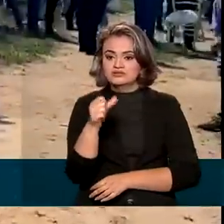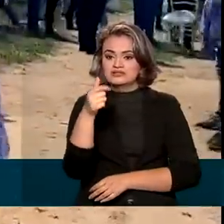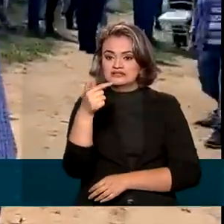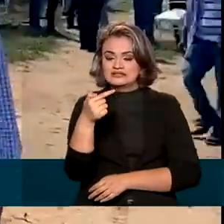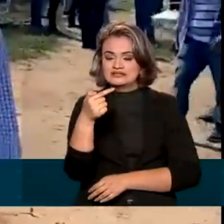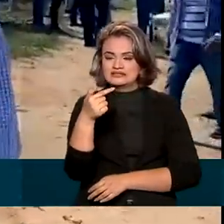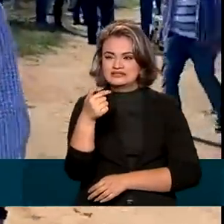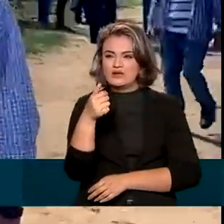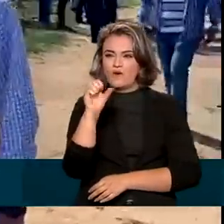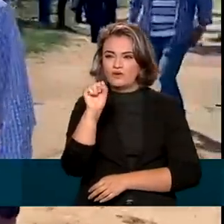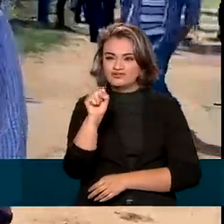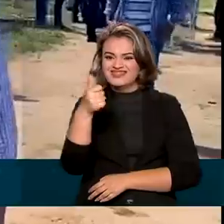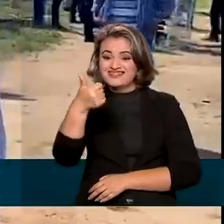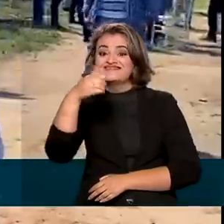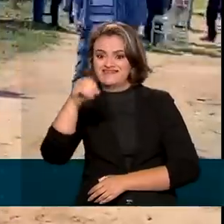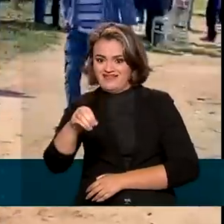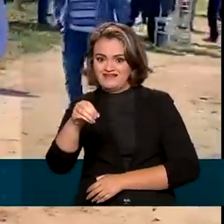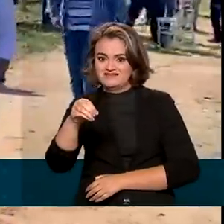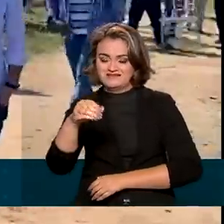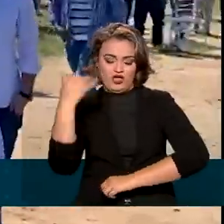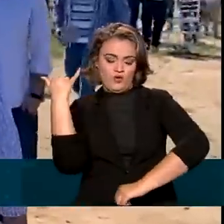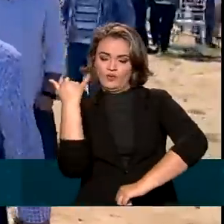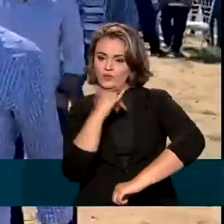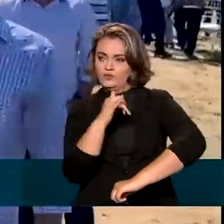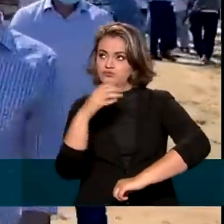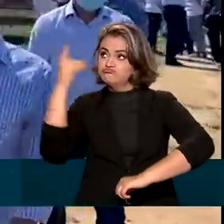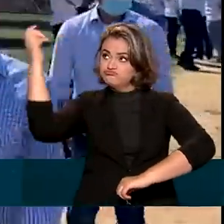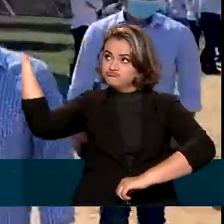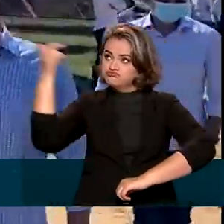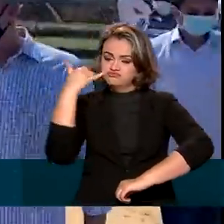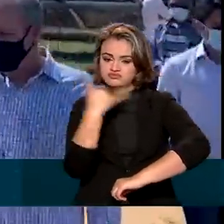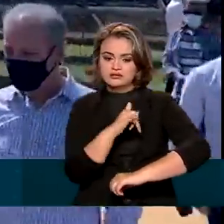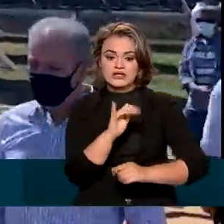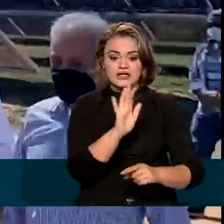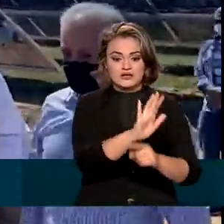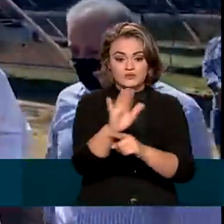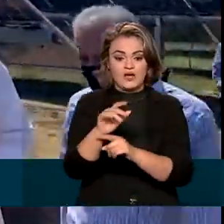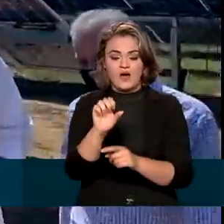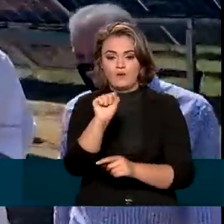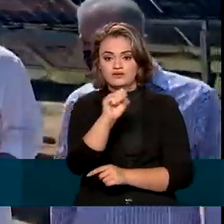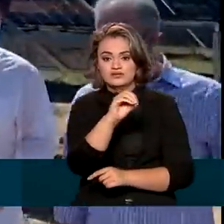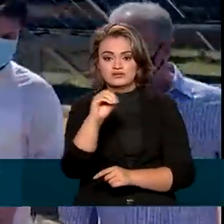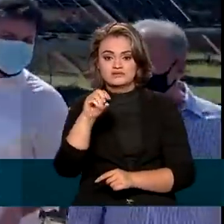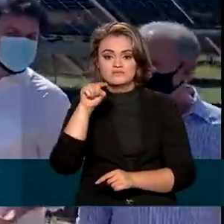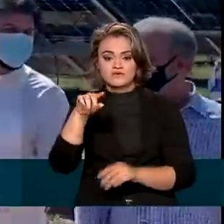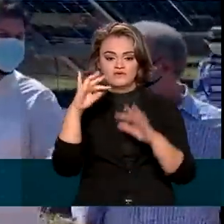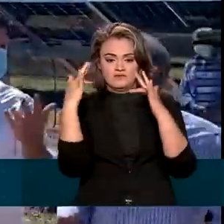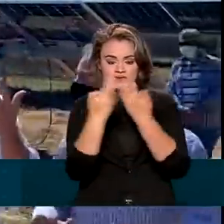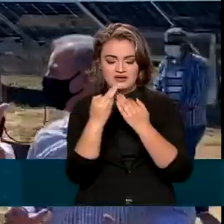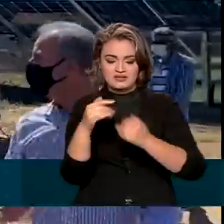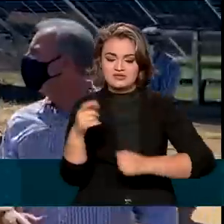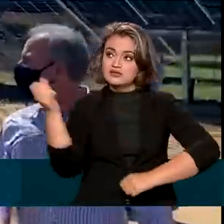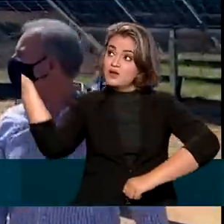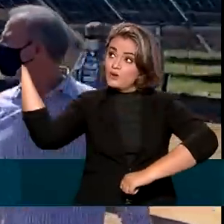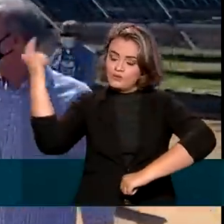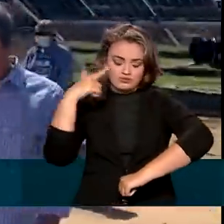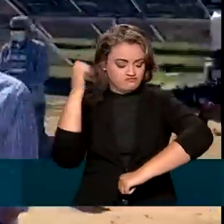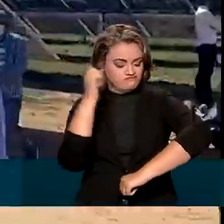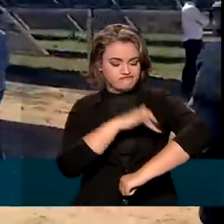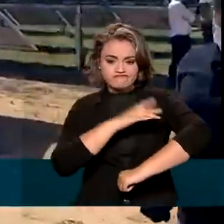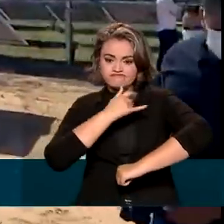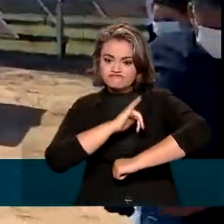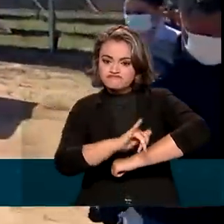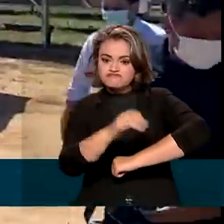megawatts e podem abastecer cerca de 800 mil famílias. As placas captam a luz e